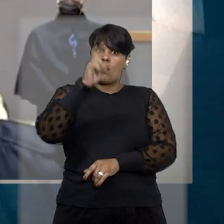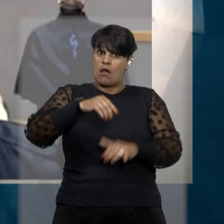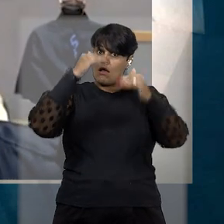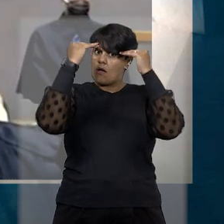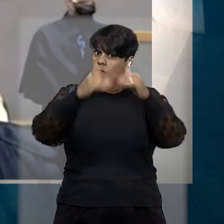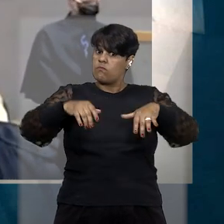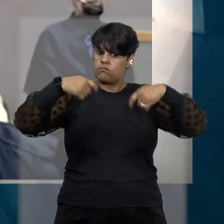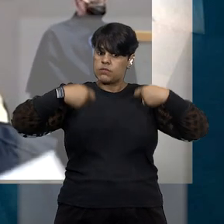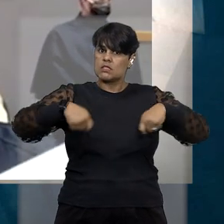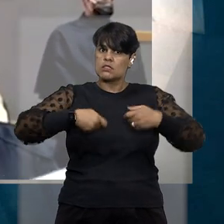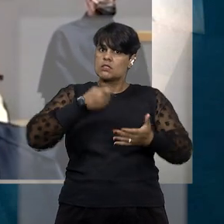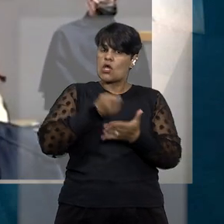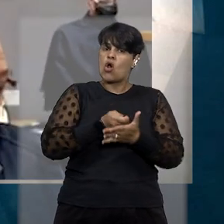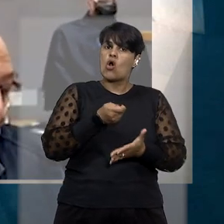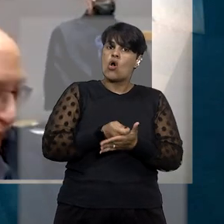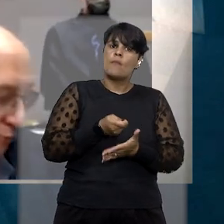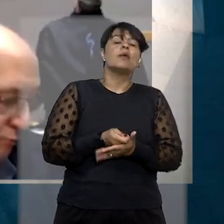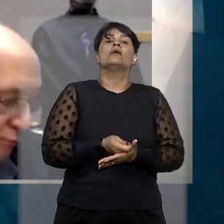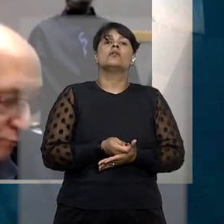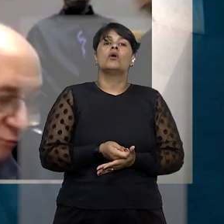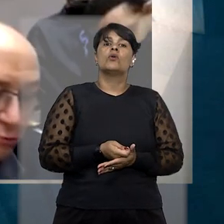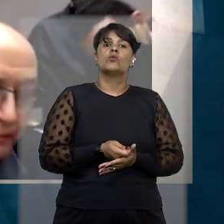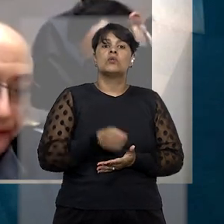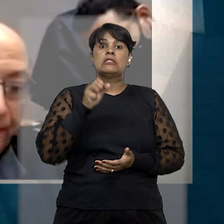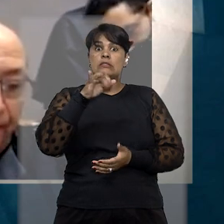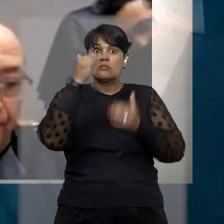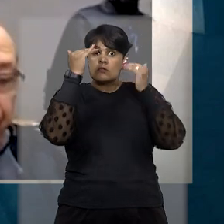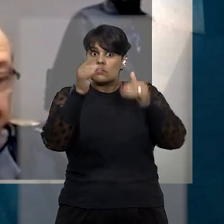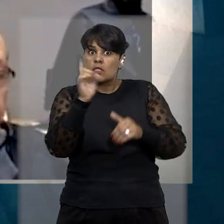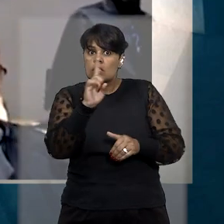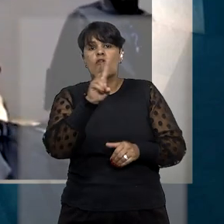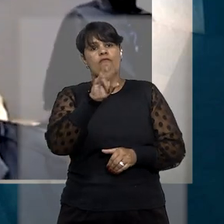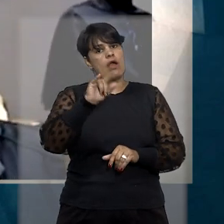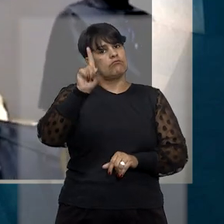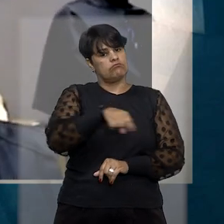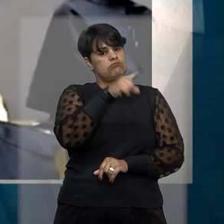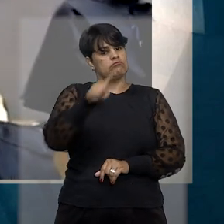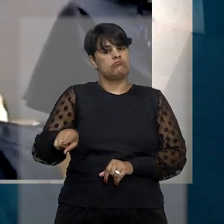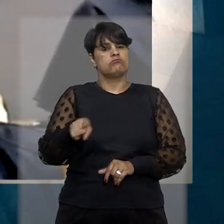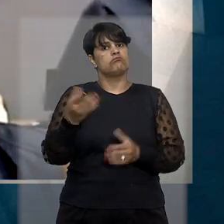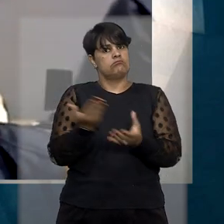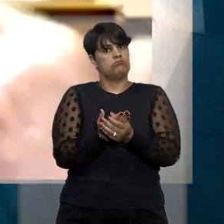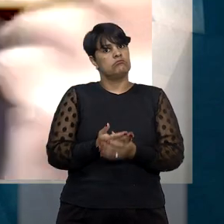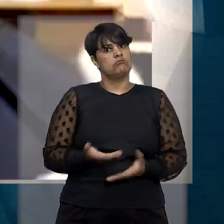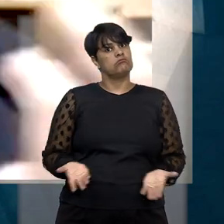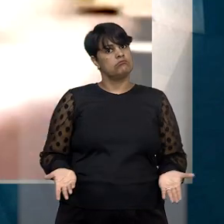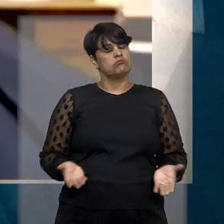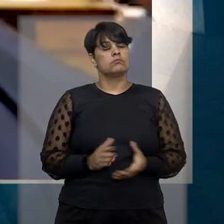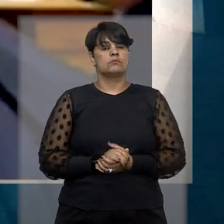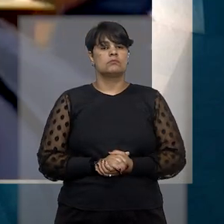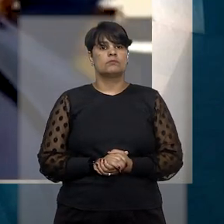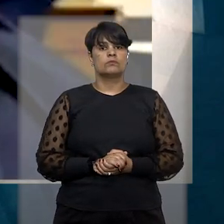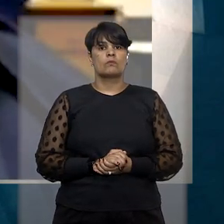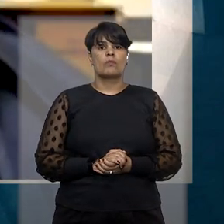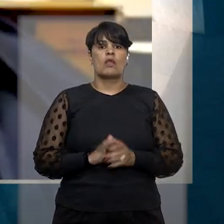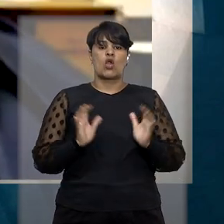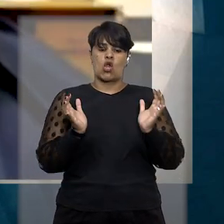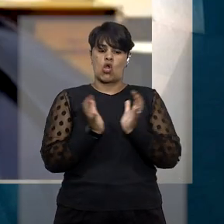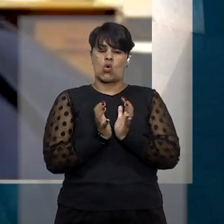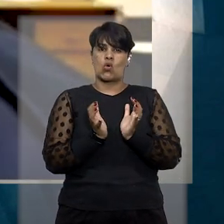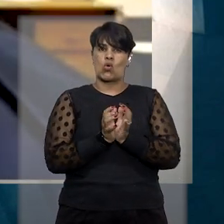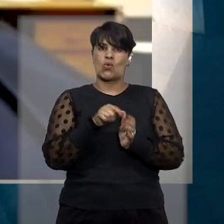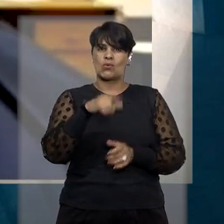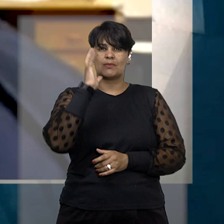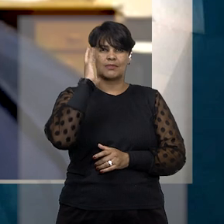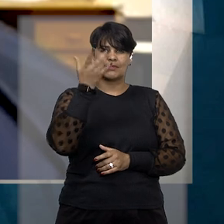observância obrigatória, sob pena de gerar a nulidade do reconhecimento do suspeito. O colegiado se posiciona